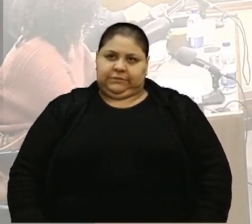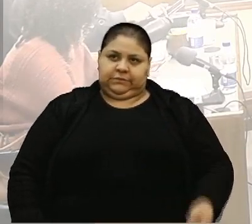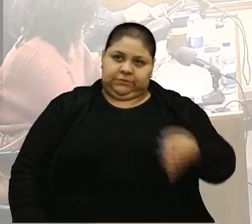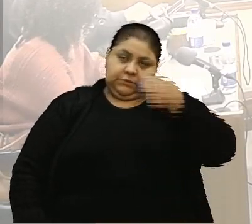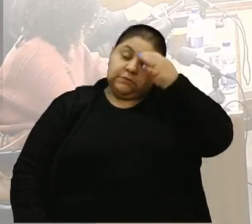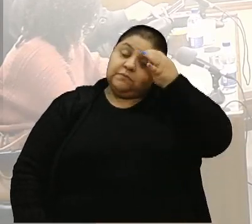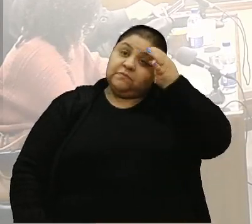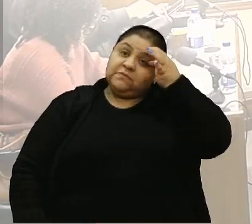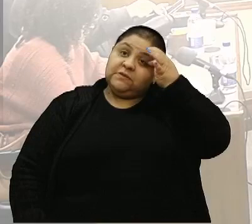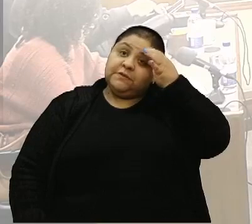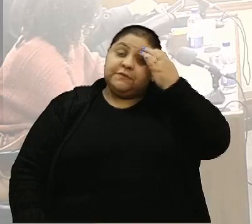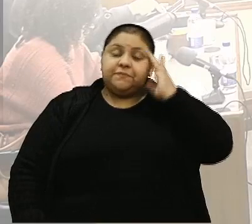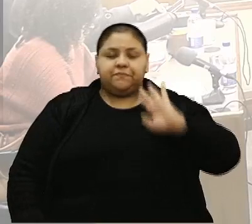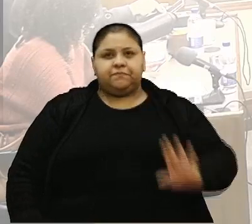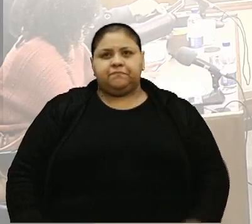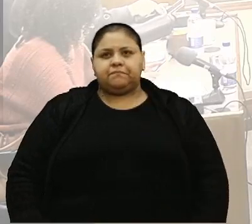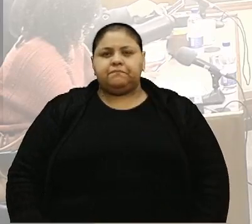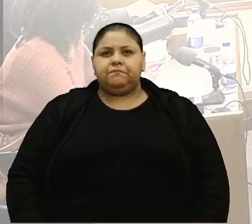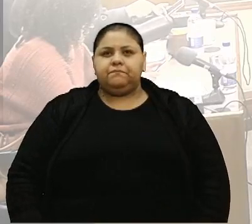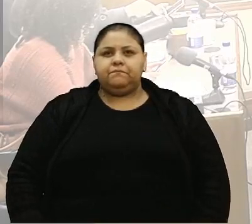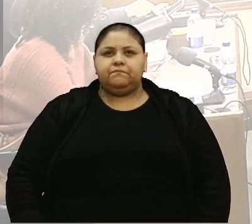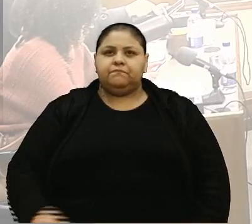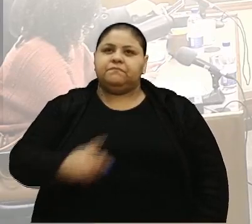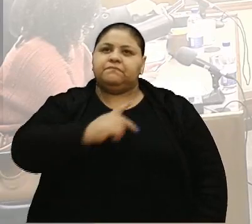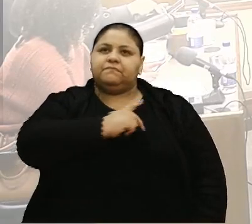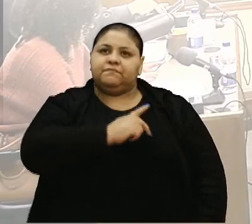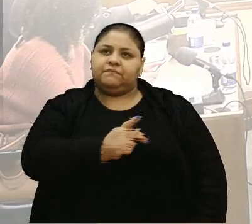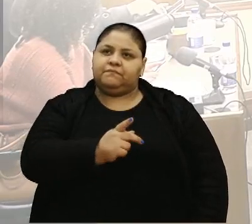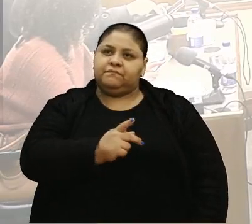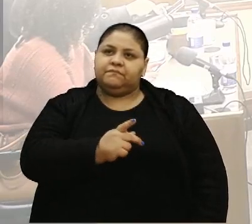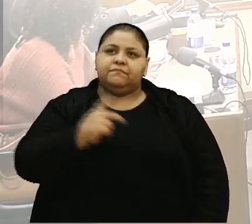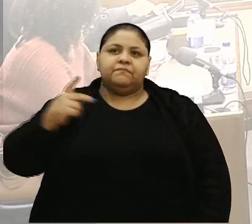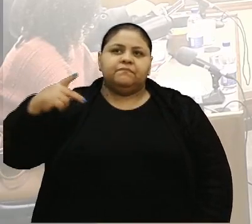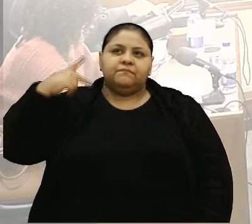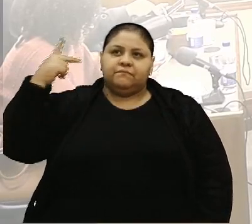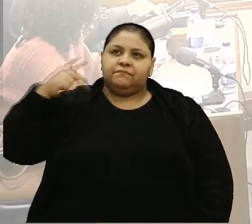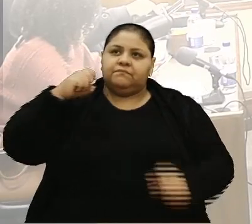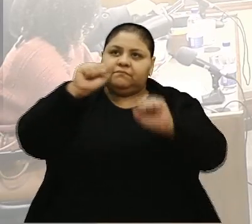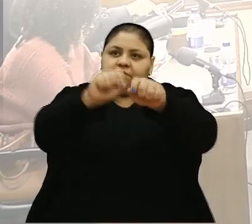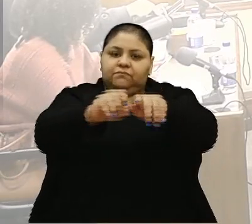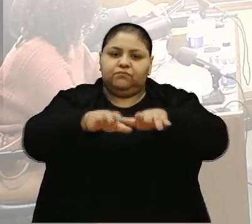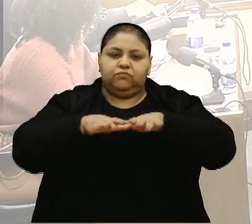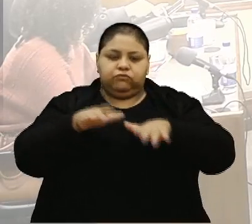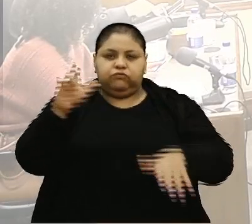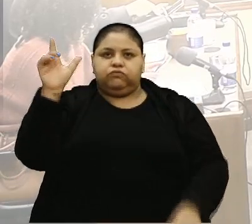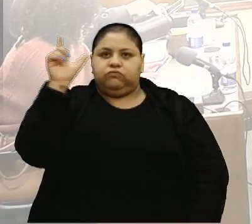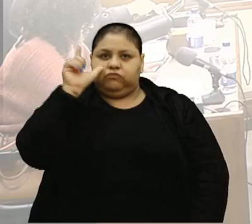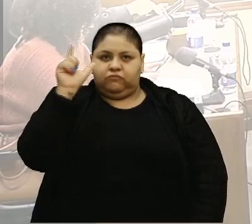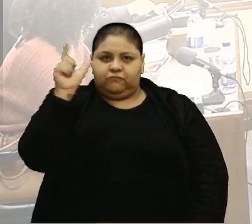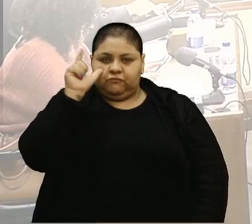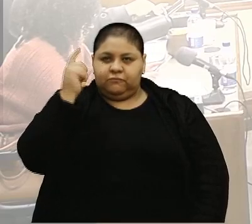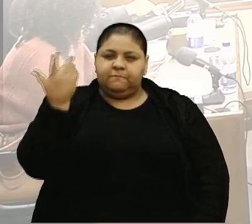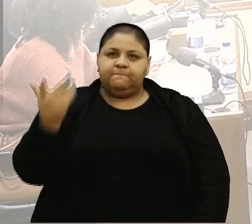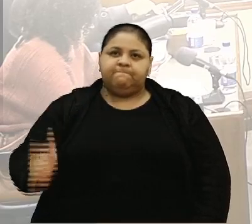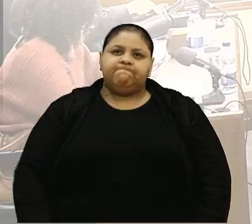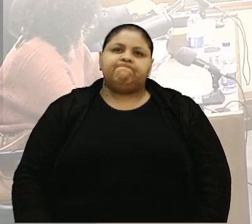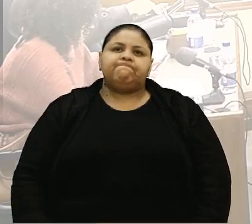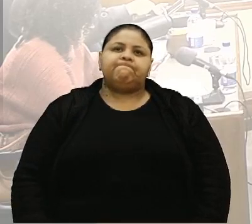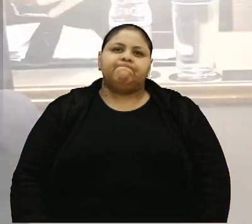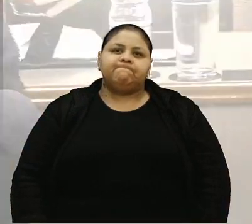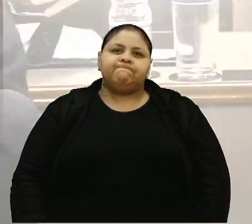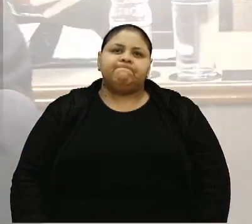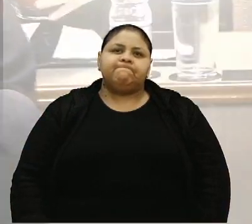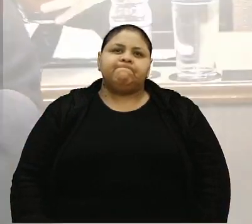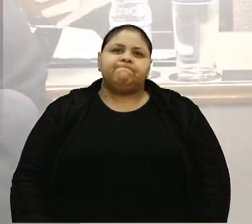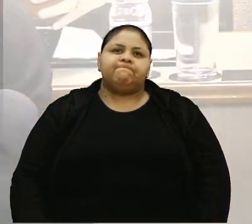Peço a palavra, presidente. Senhora presidente, caros colegas vereadores, a plateia que nos assiste, faço